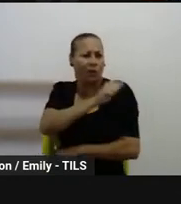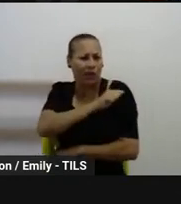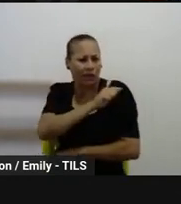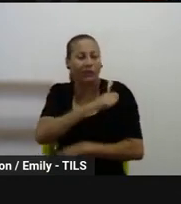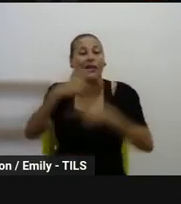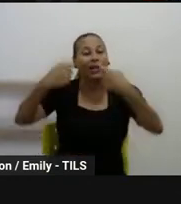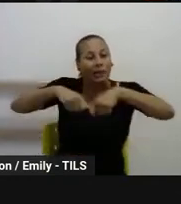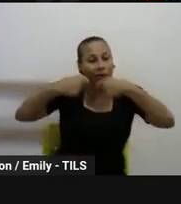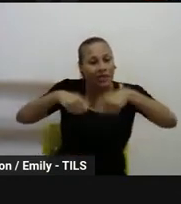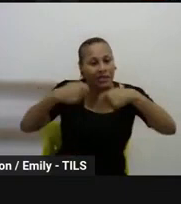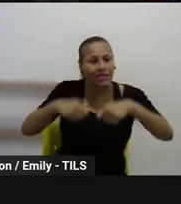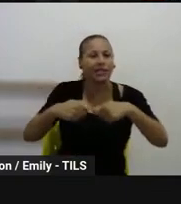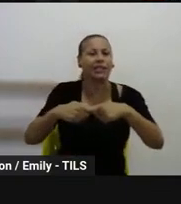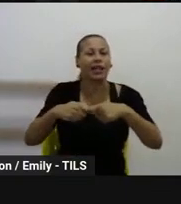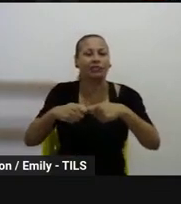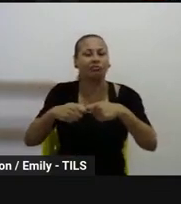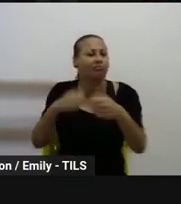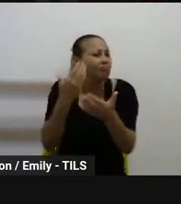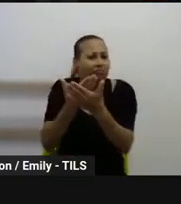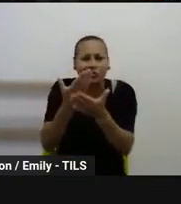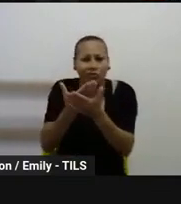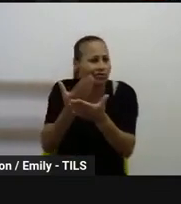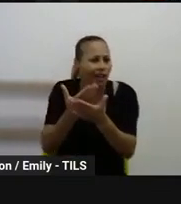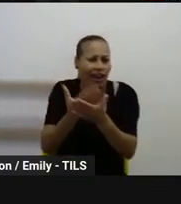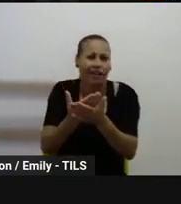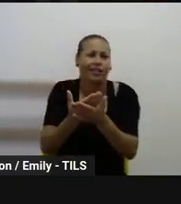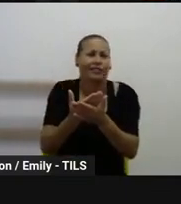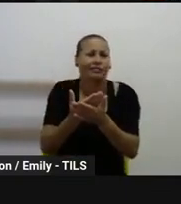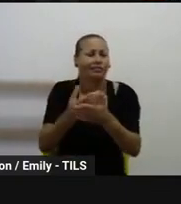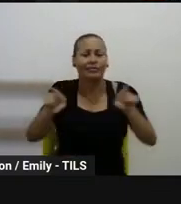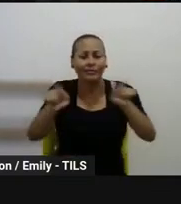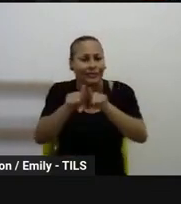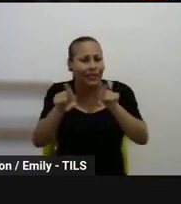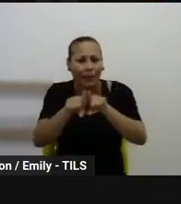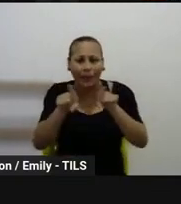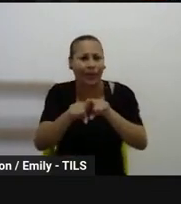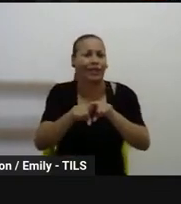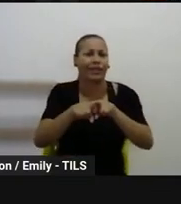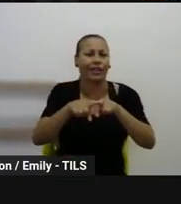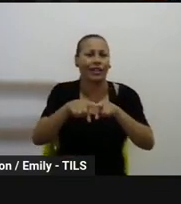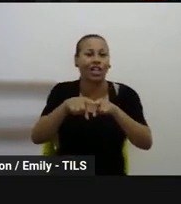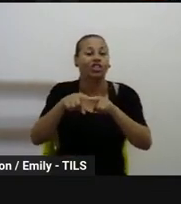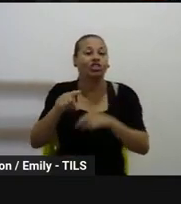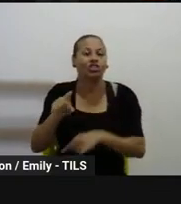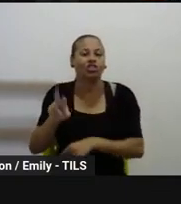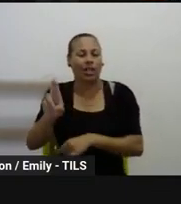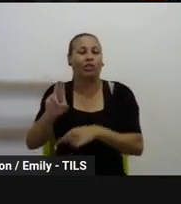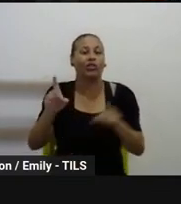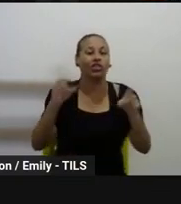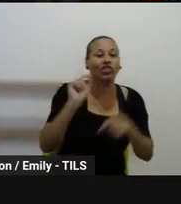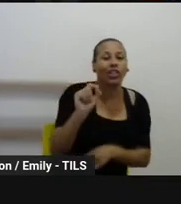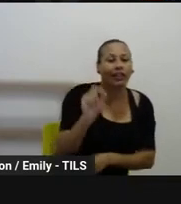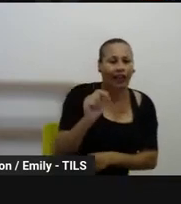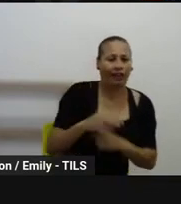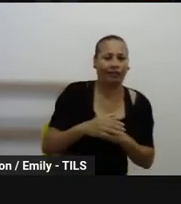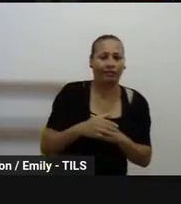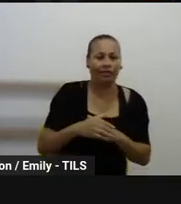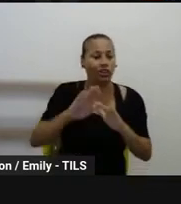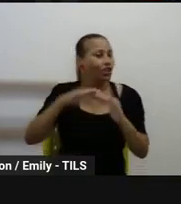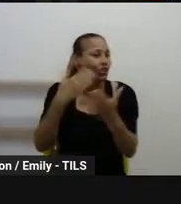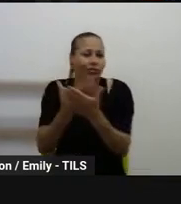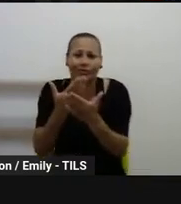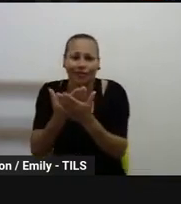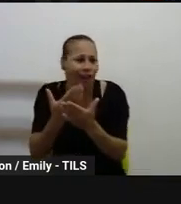a presença e a permanência deles nas escolas. Então, primeiro, um ponto importante